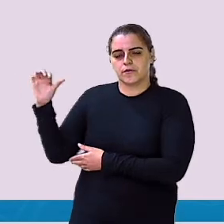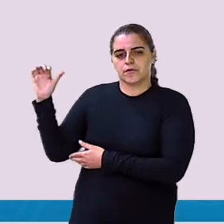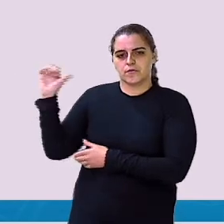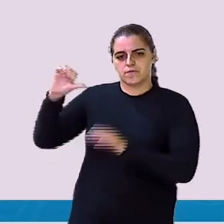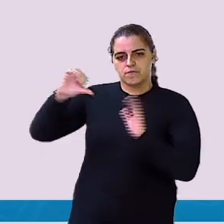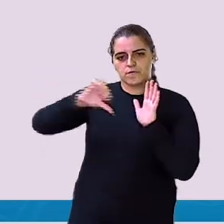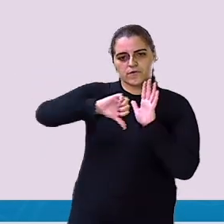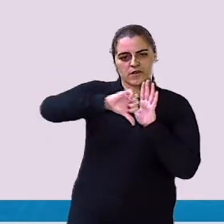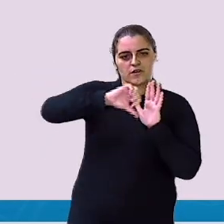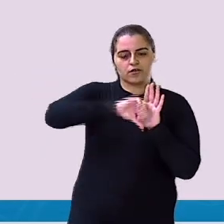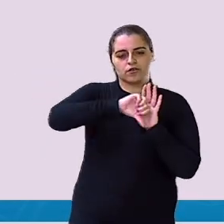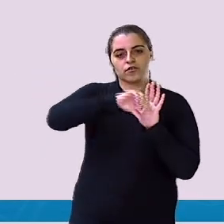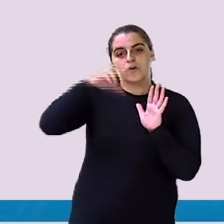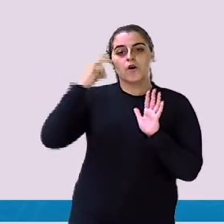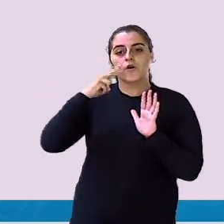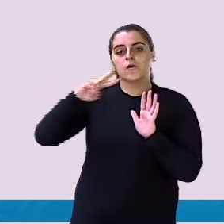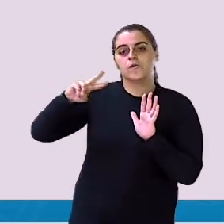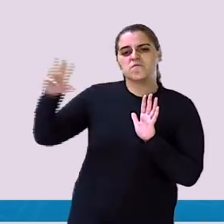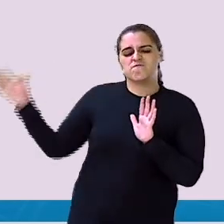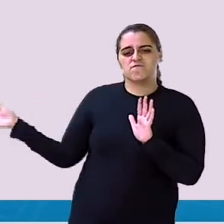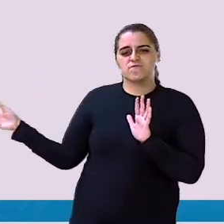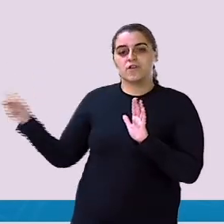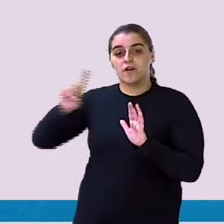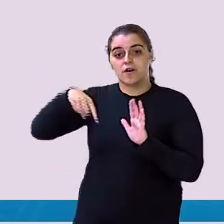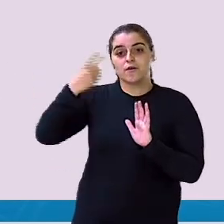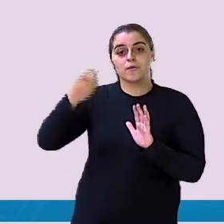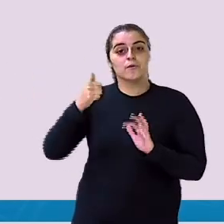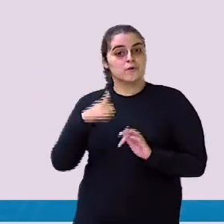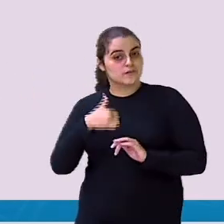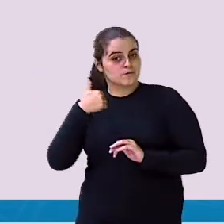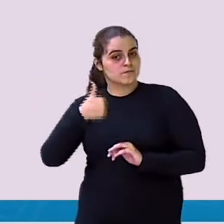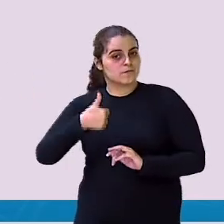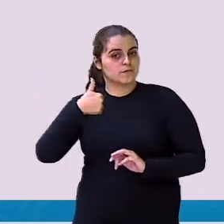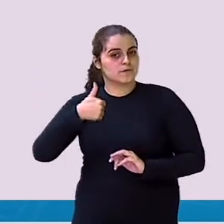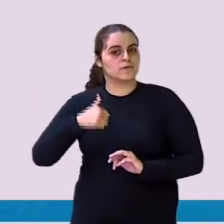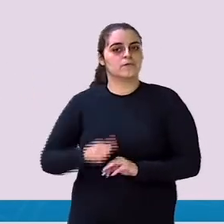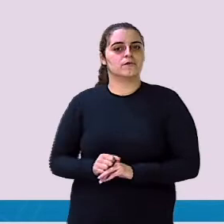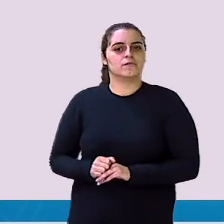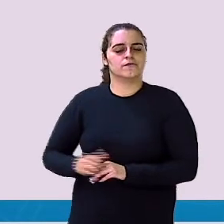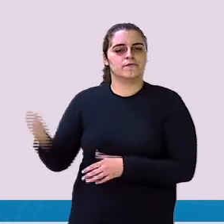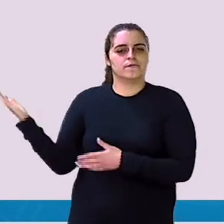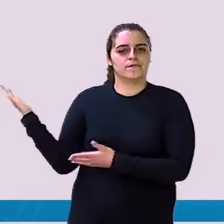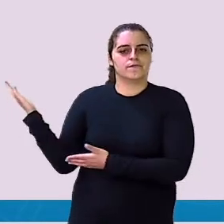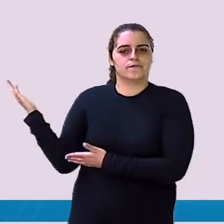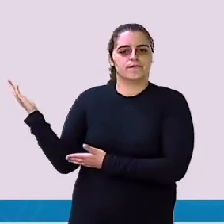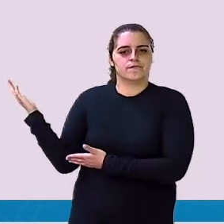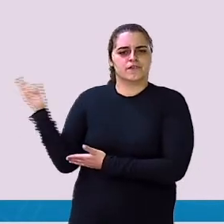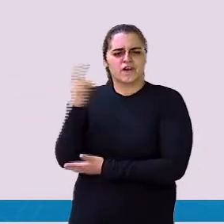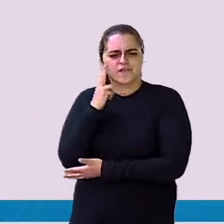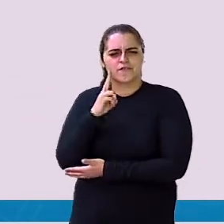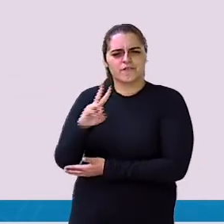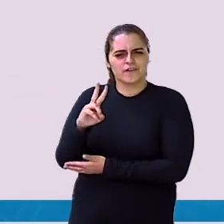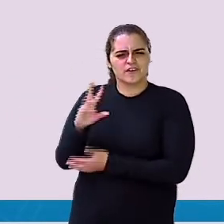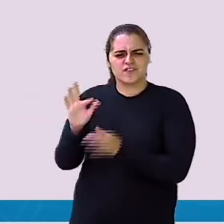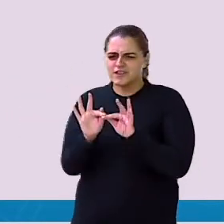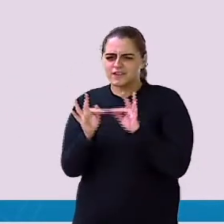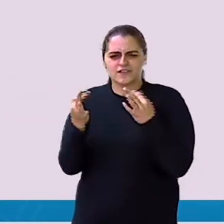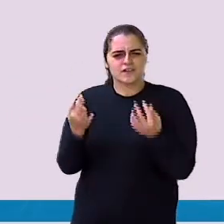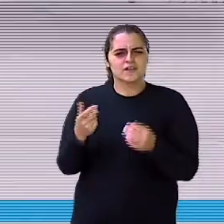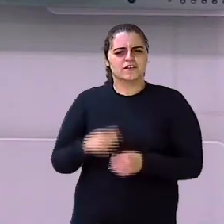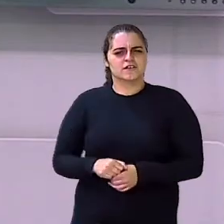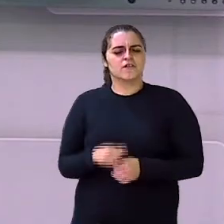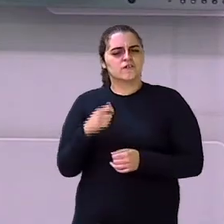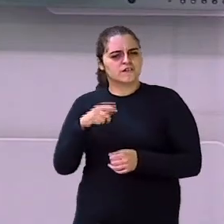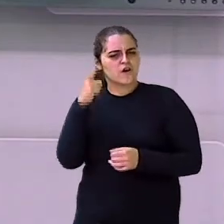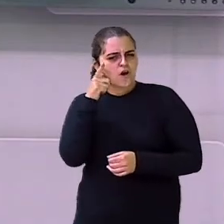negativa Muito ruim E aqui a gente tem Uma atitude positiva Tá vendo? Coisa simples Que você